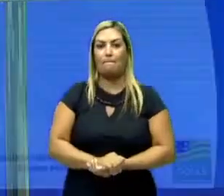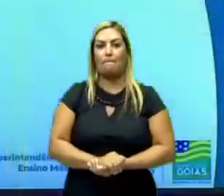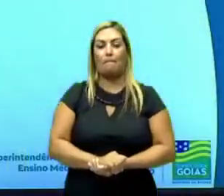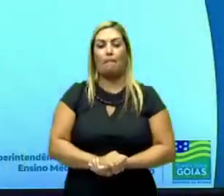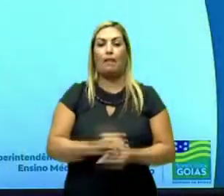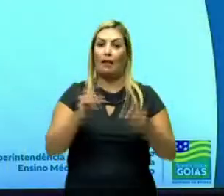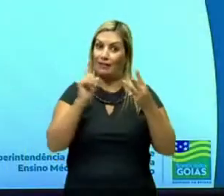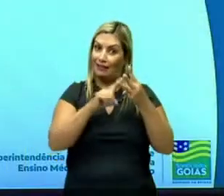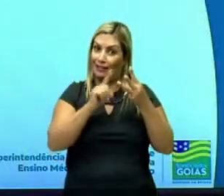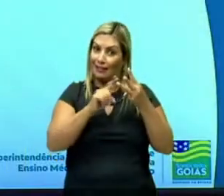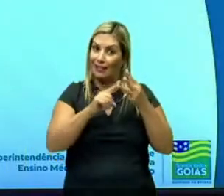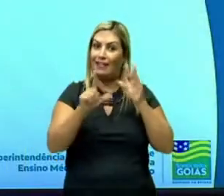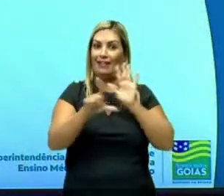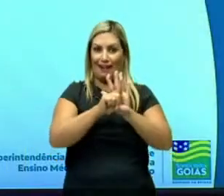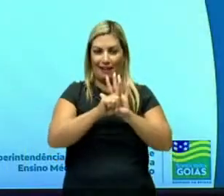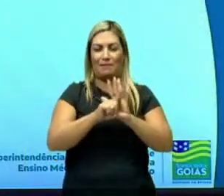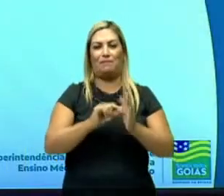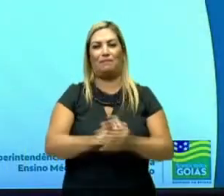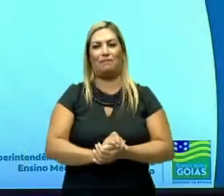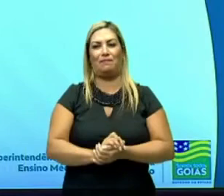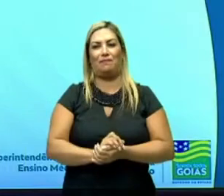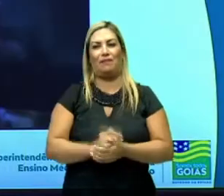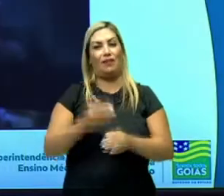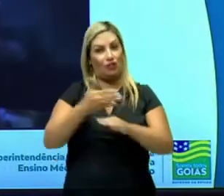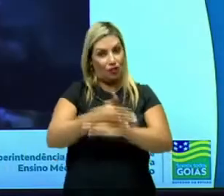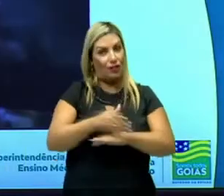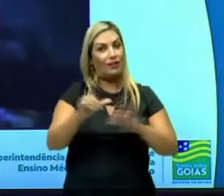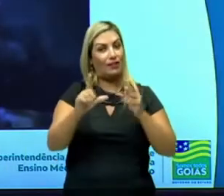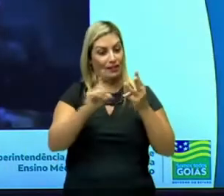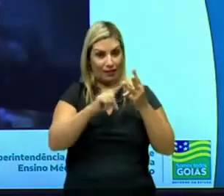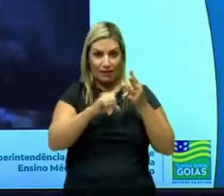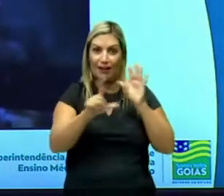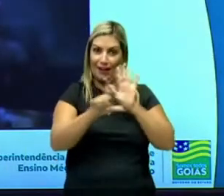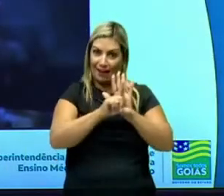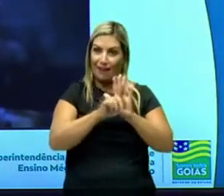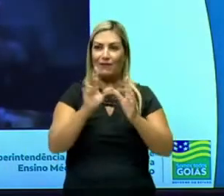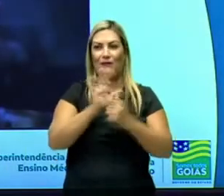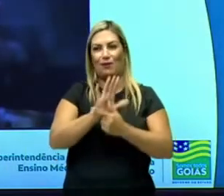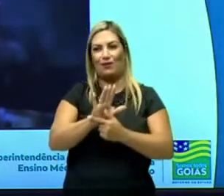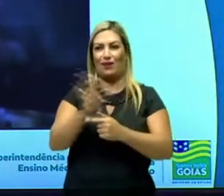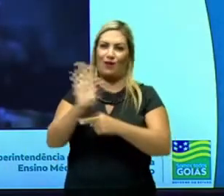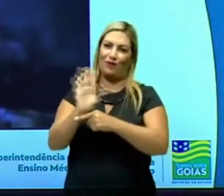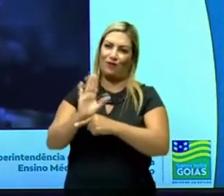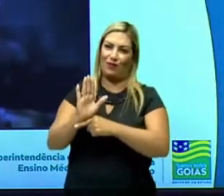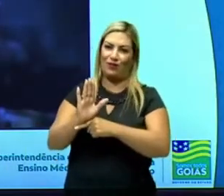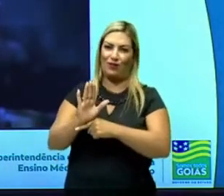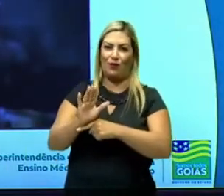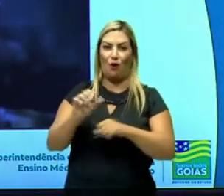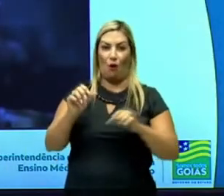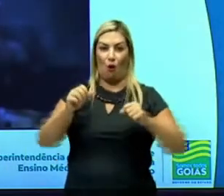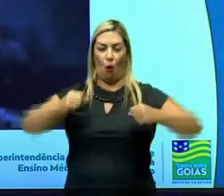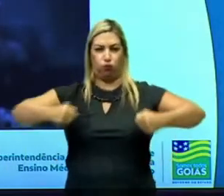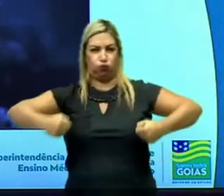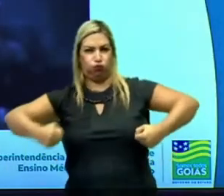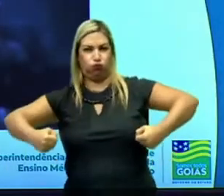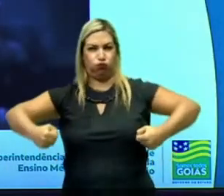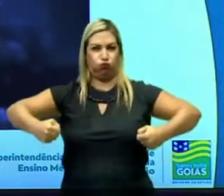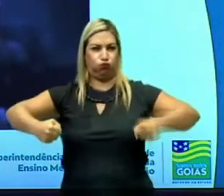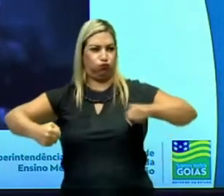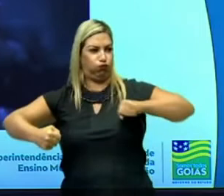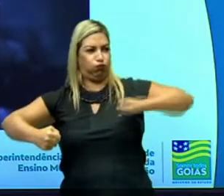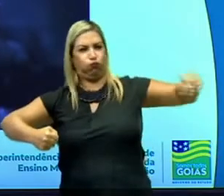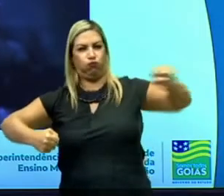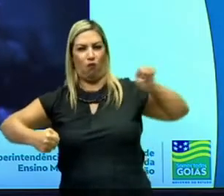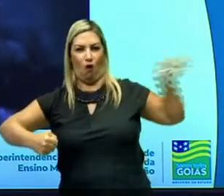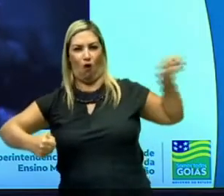a terceira lei de Newton, a gente entra na terceira lei e vai mostrar uma cena em que o Hulk, ele dá um soco no